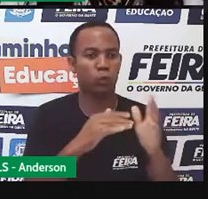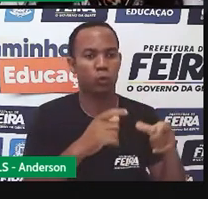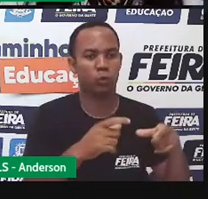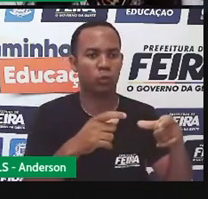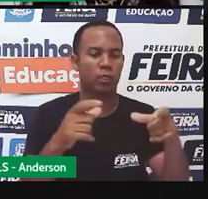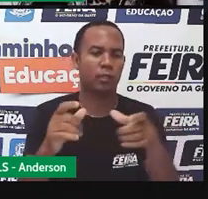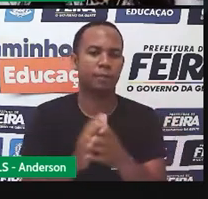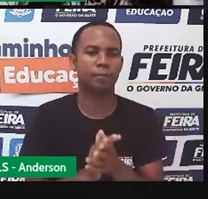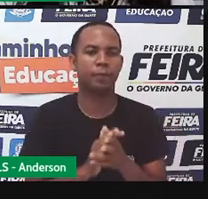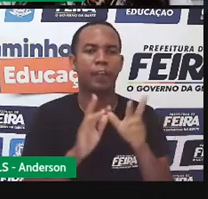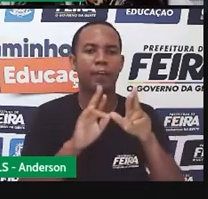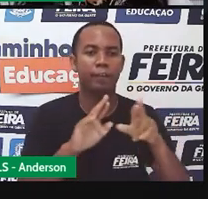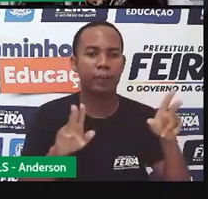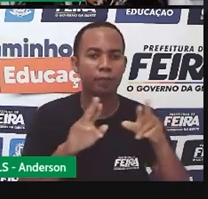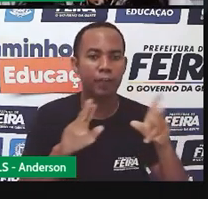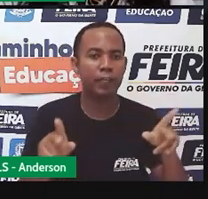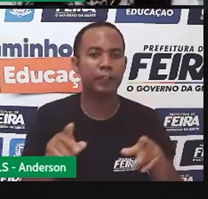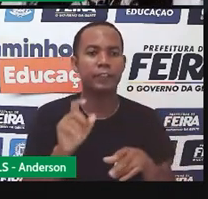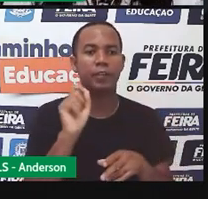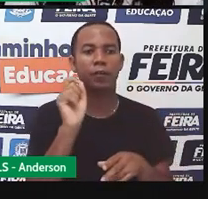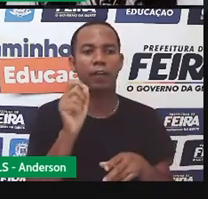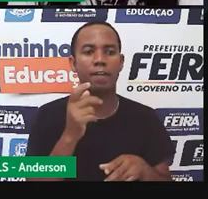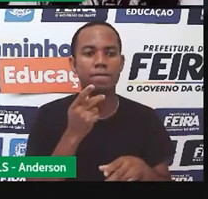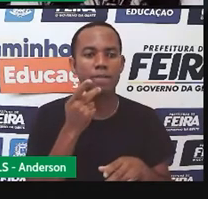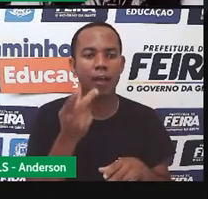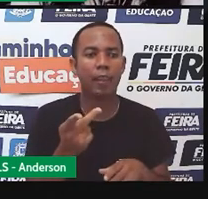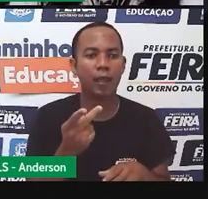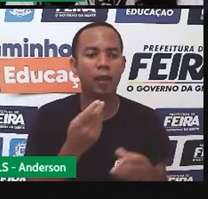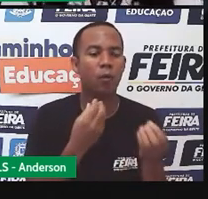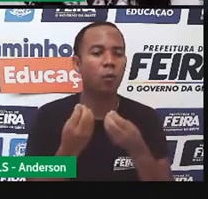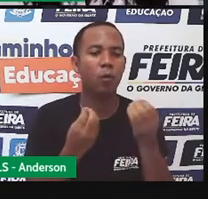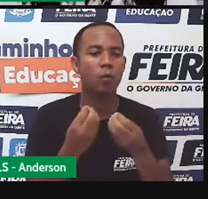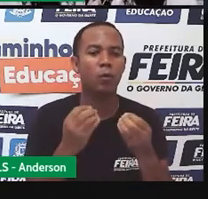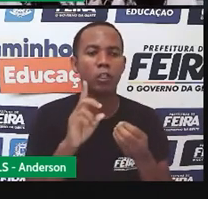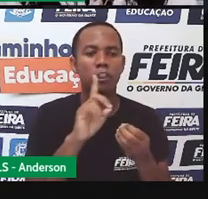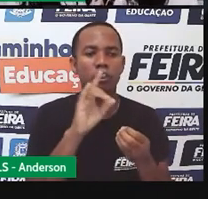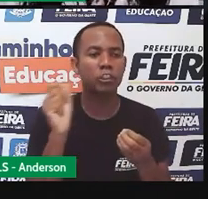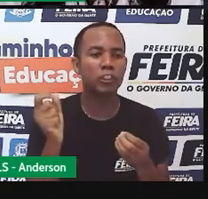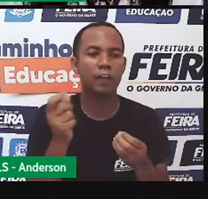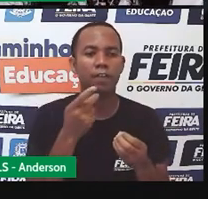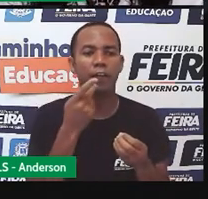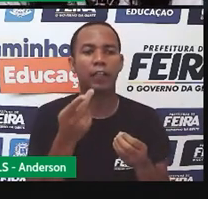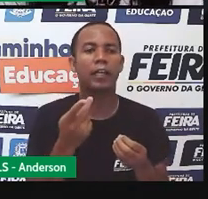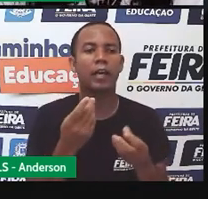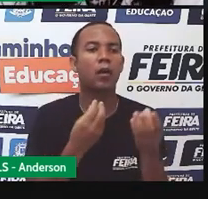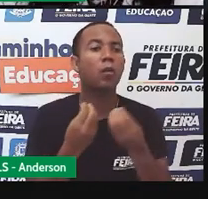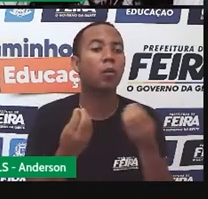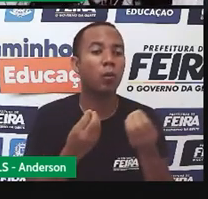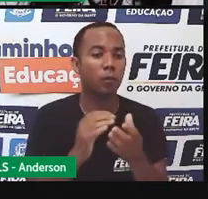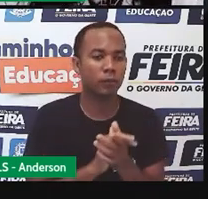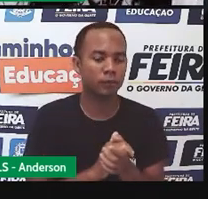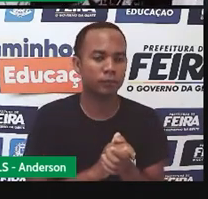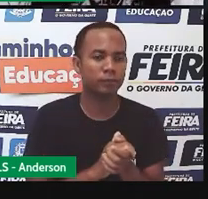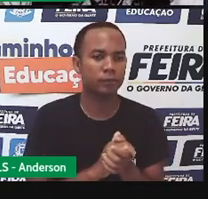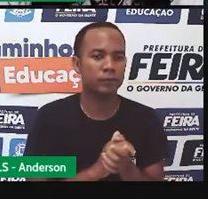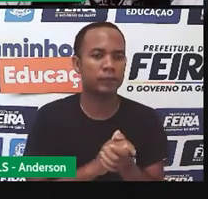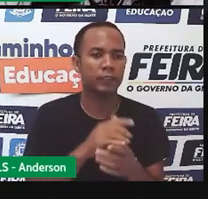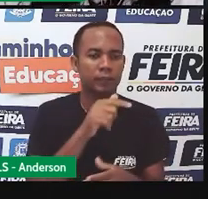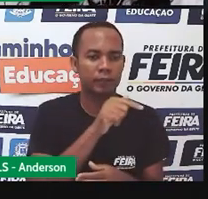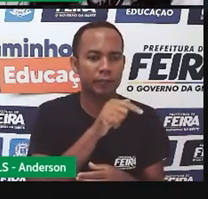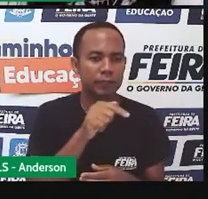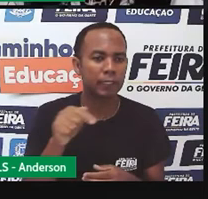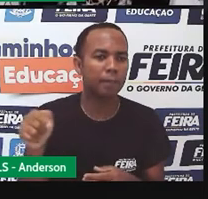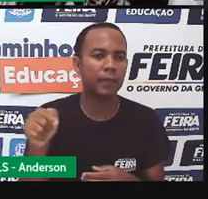A diferença é que não vai falar desta data, vai falar do dia, da semana,